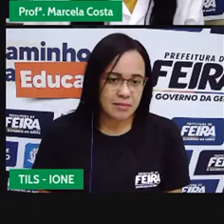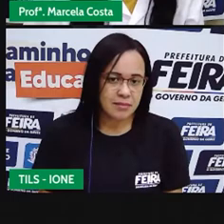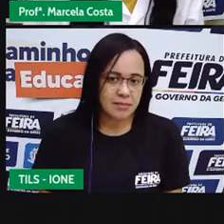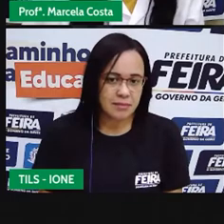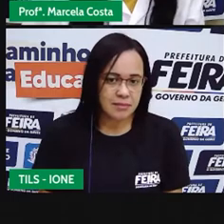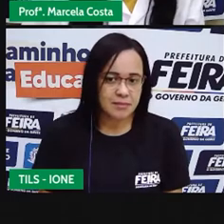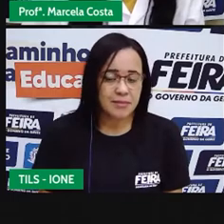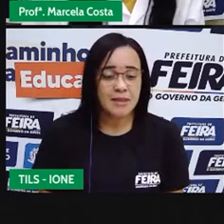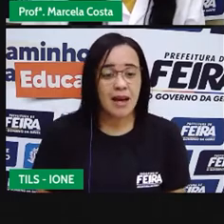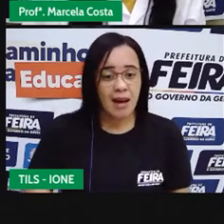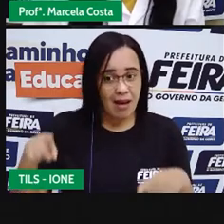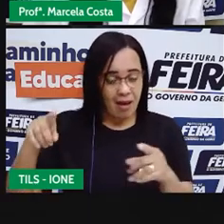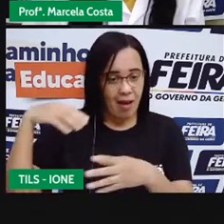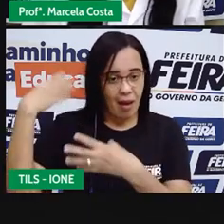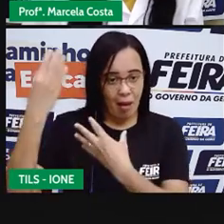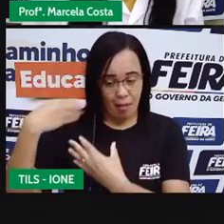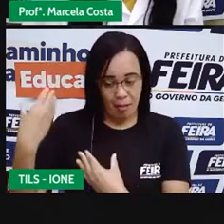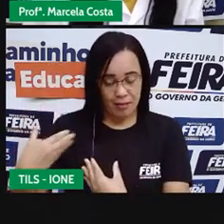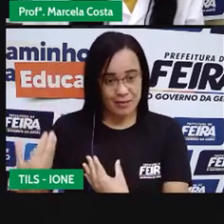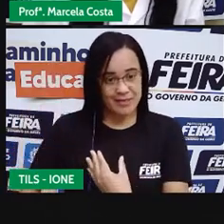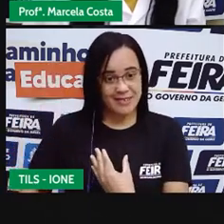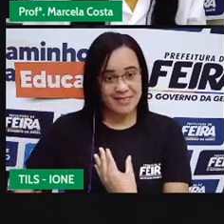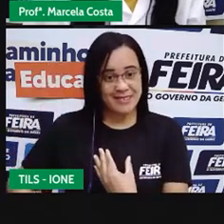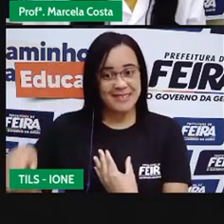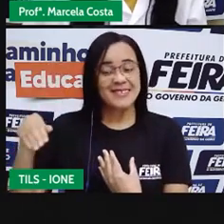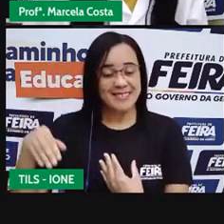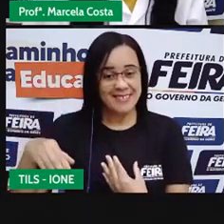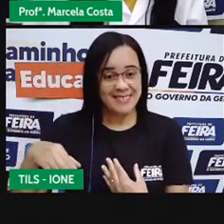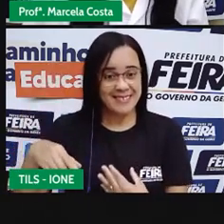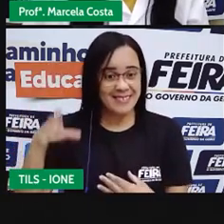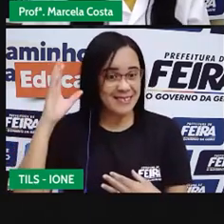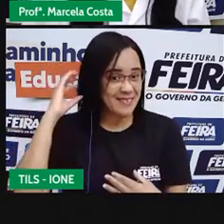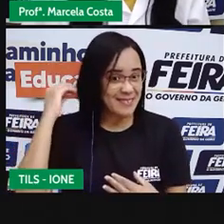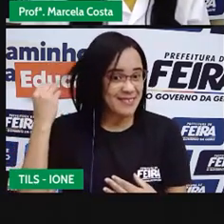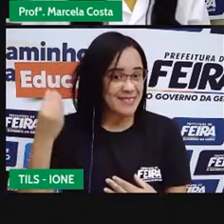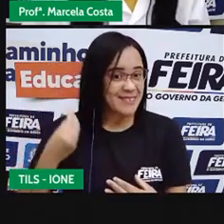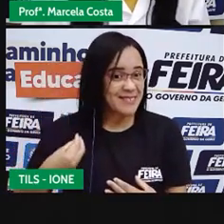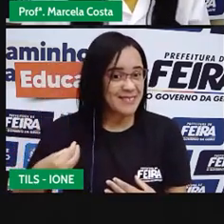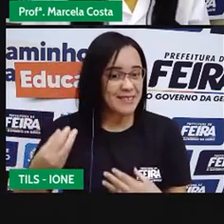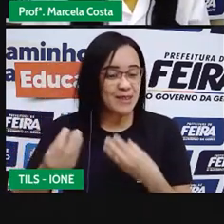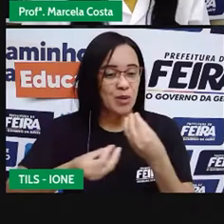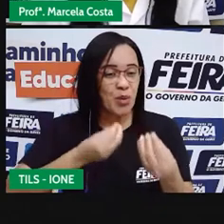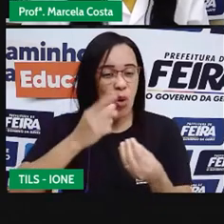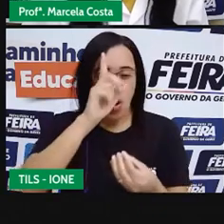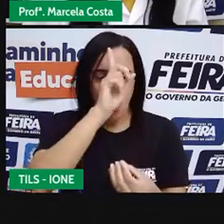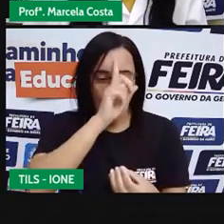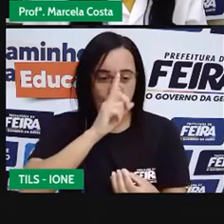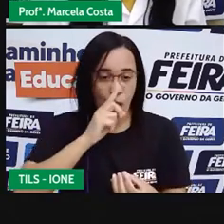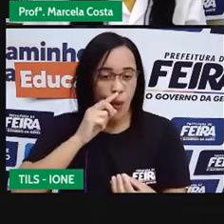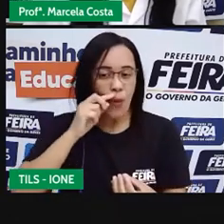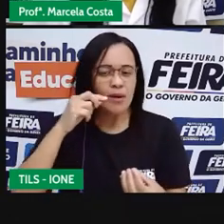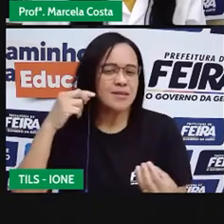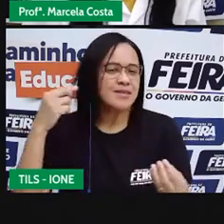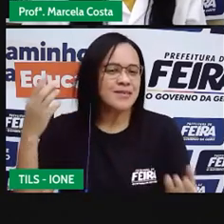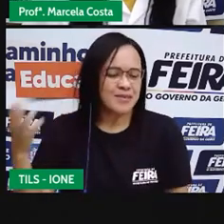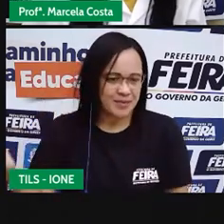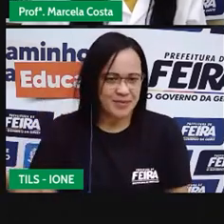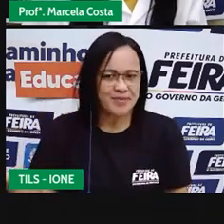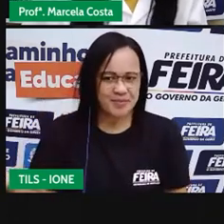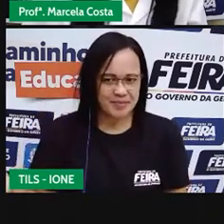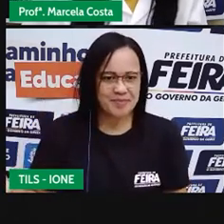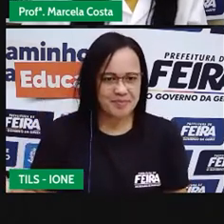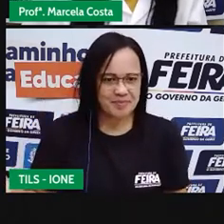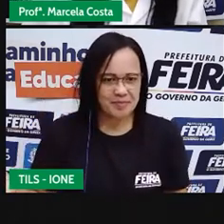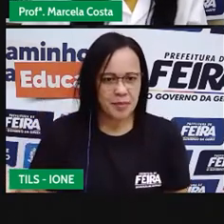tem princesa de cabelos loiros, tem